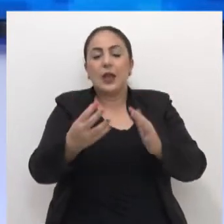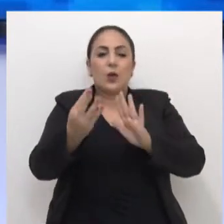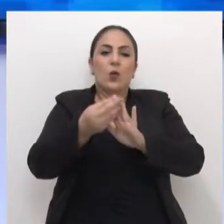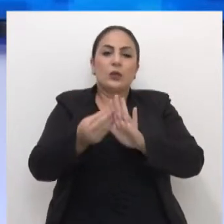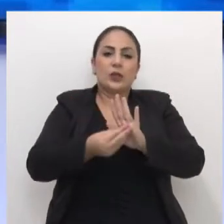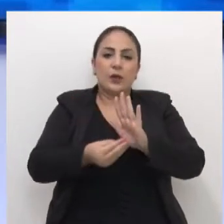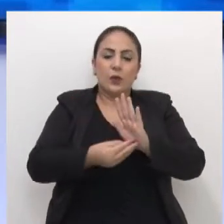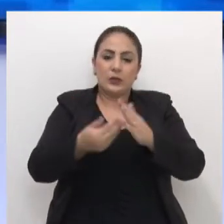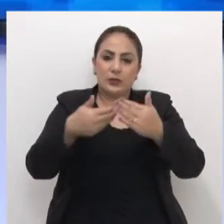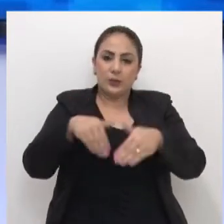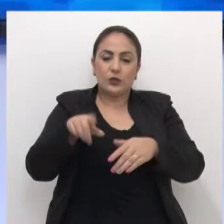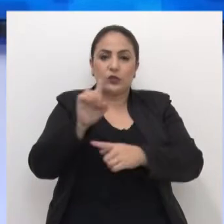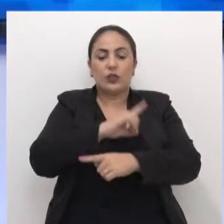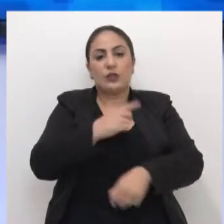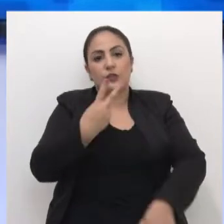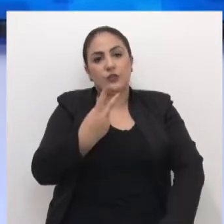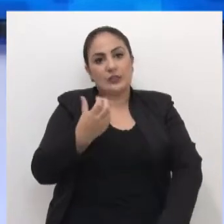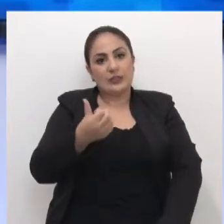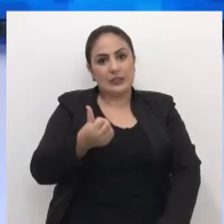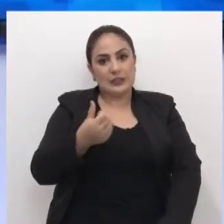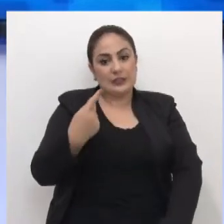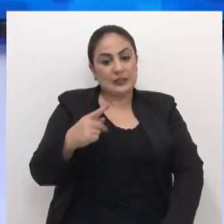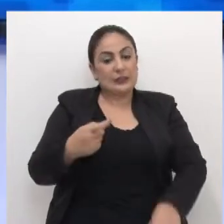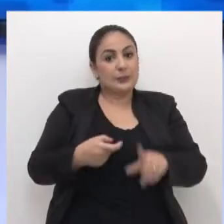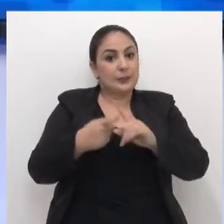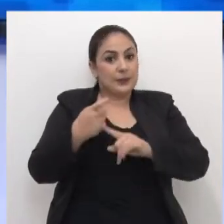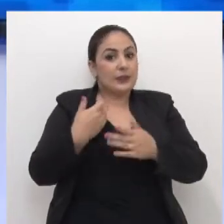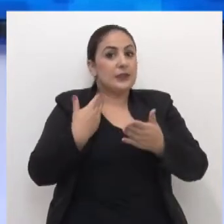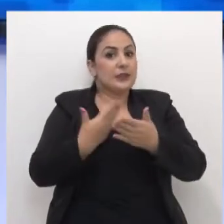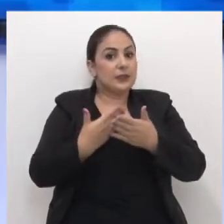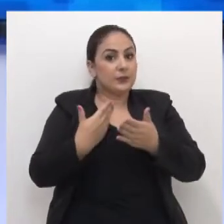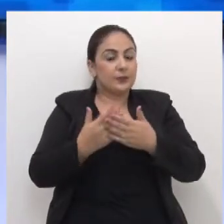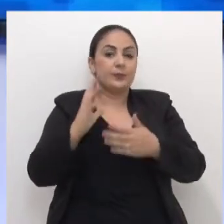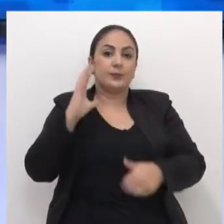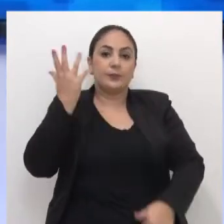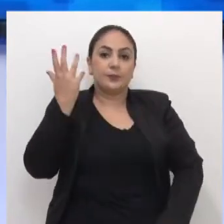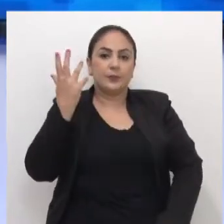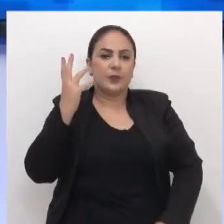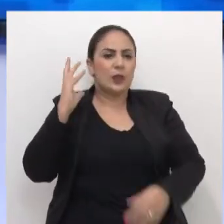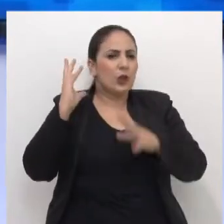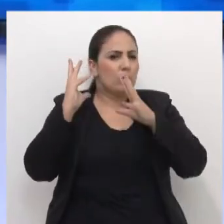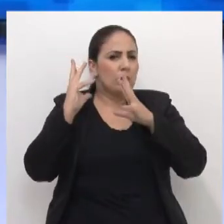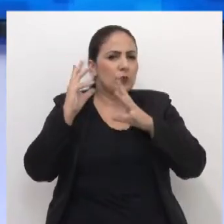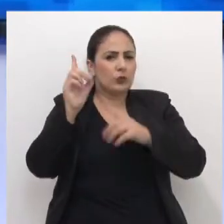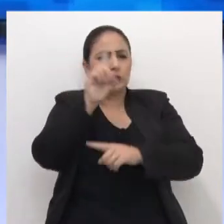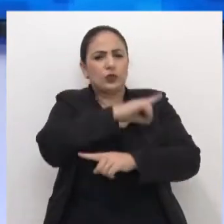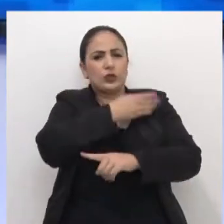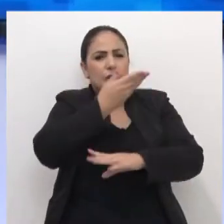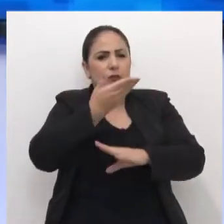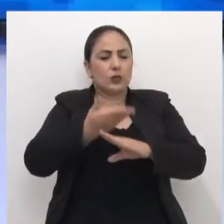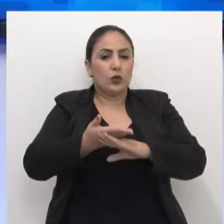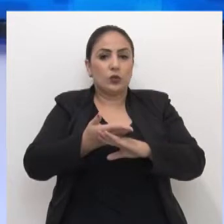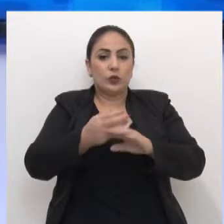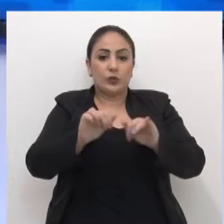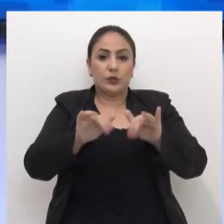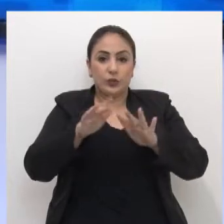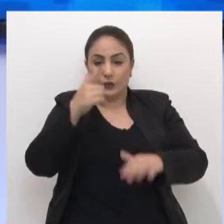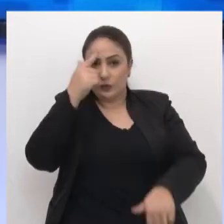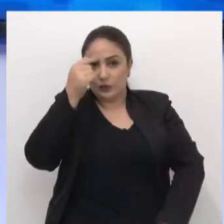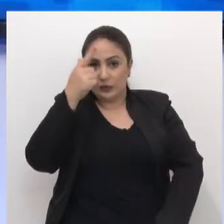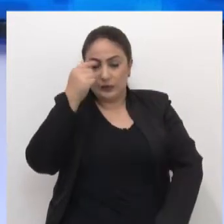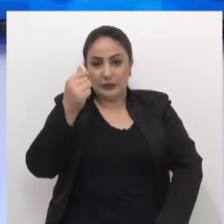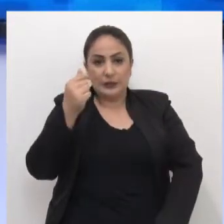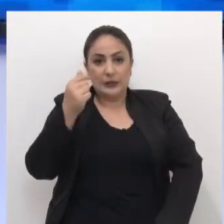provas no dia 26 deste mês. A aula acontece durante todo o dia no auditório da Faculdade de